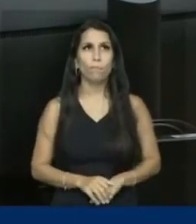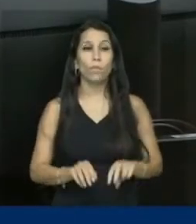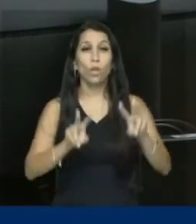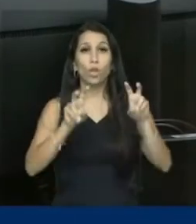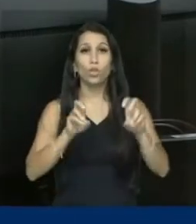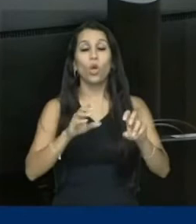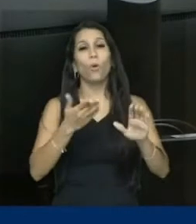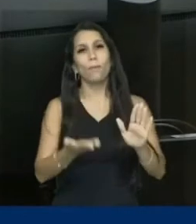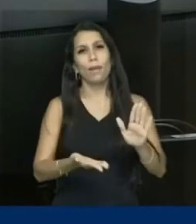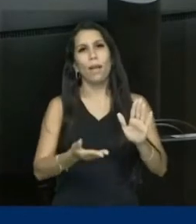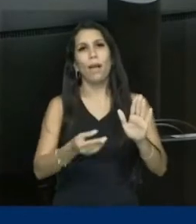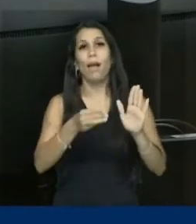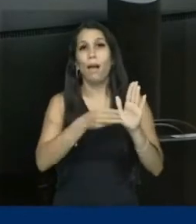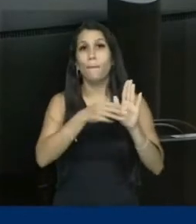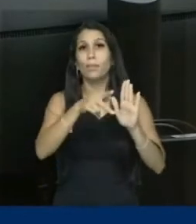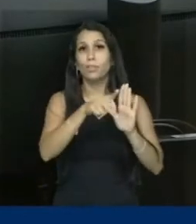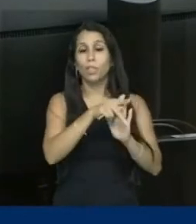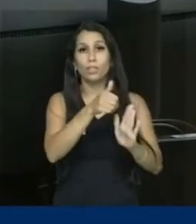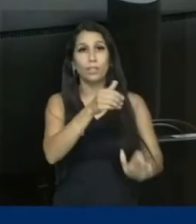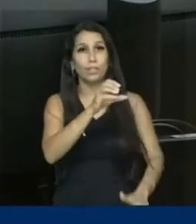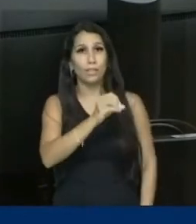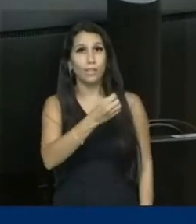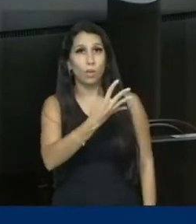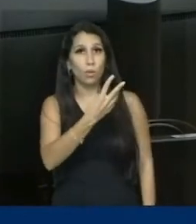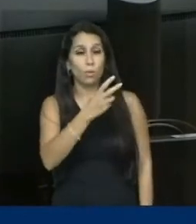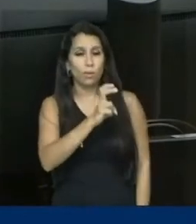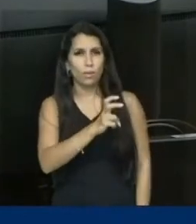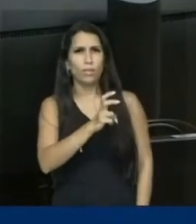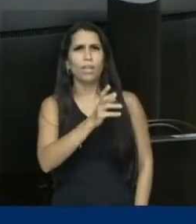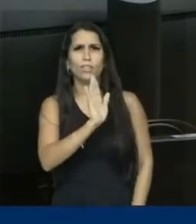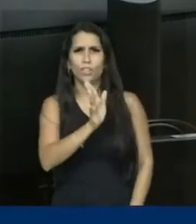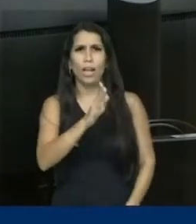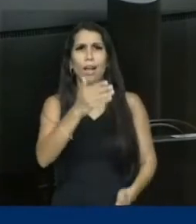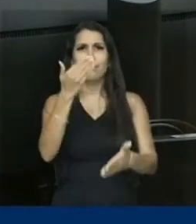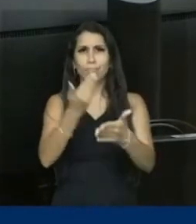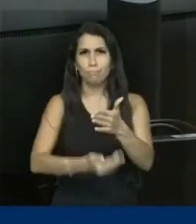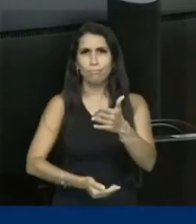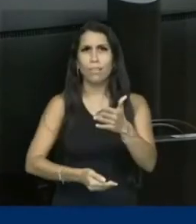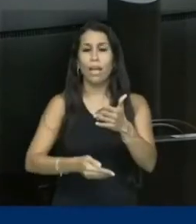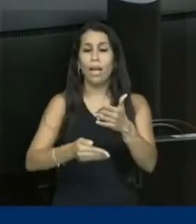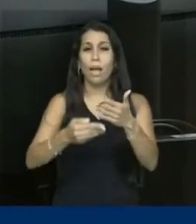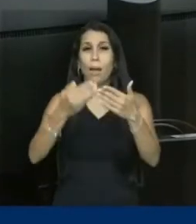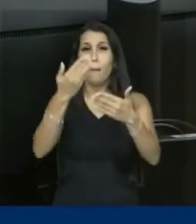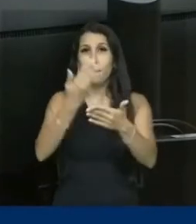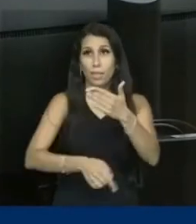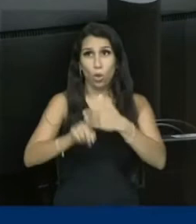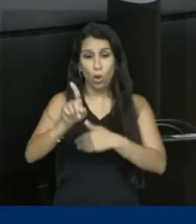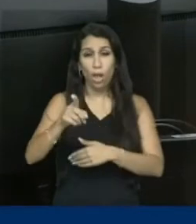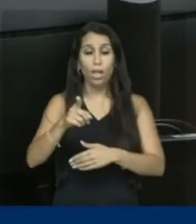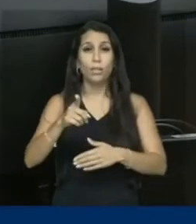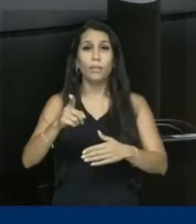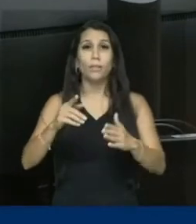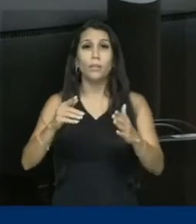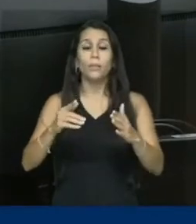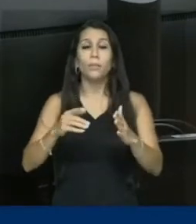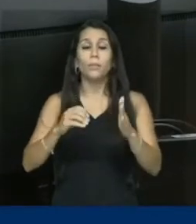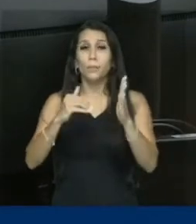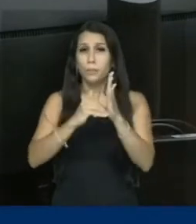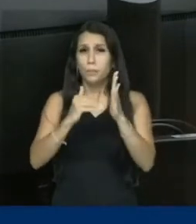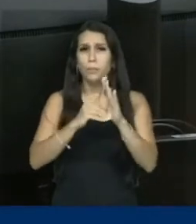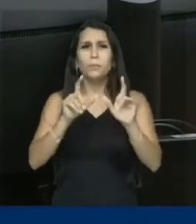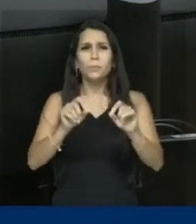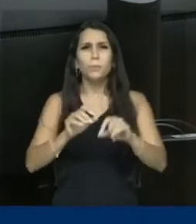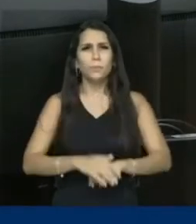provisória, 1045, que acabou por ser derrotada no Senado, mas que propunha que a incorporação de